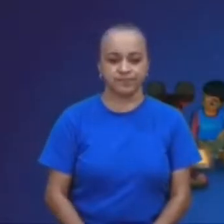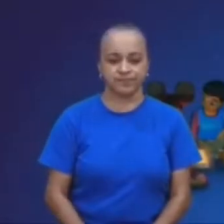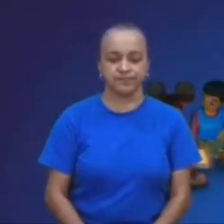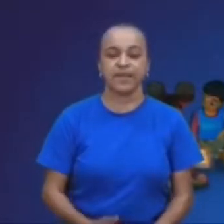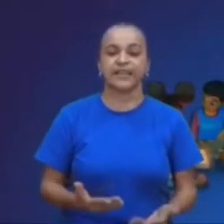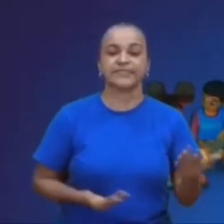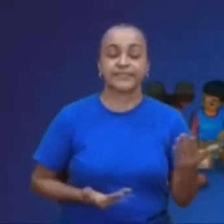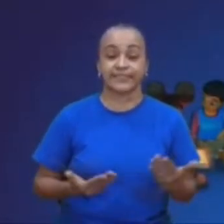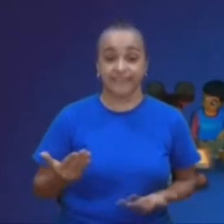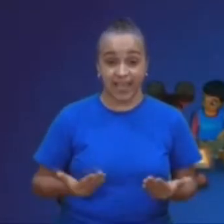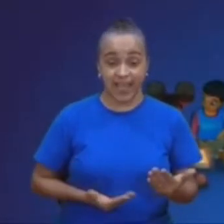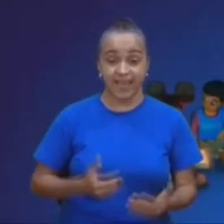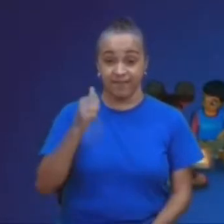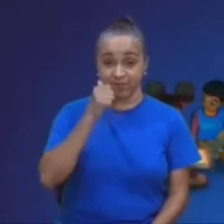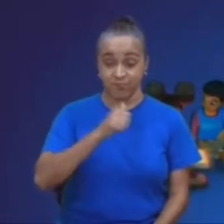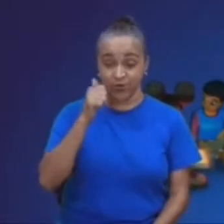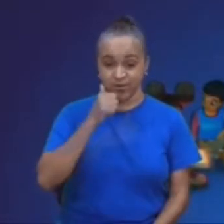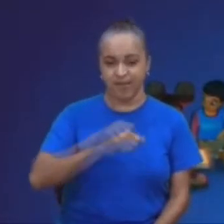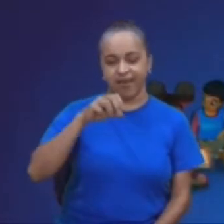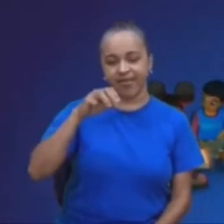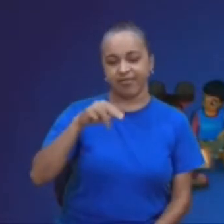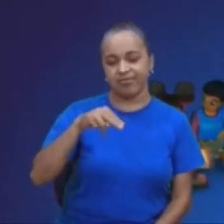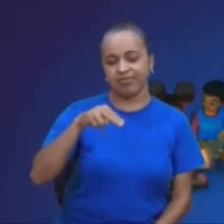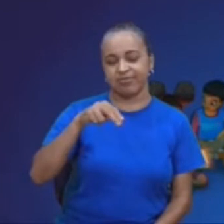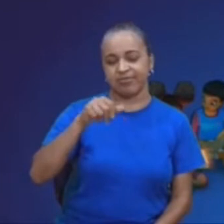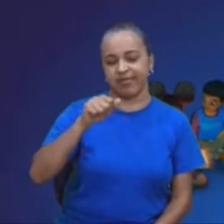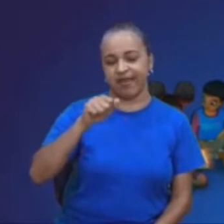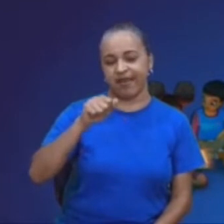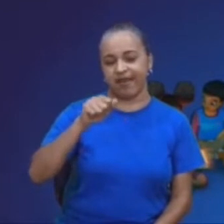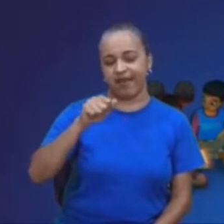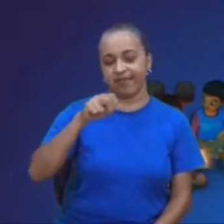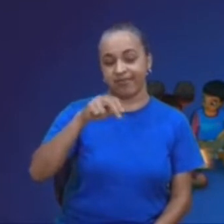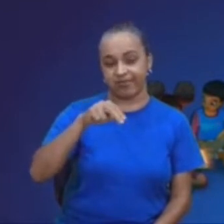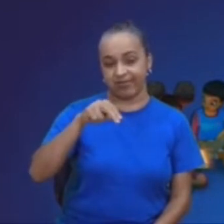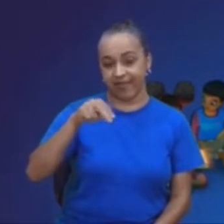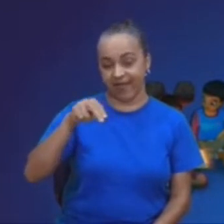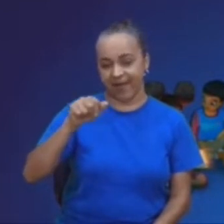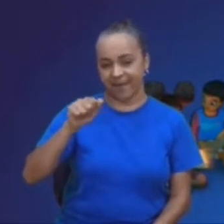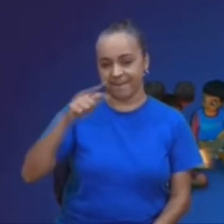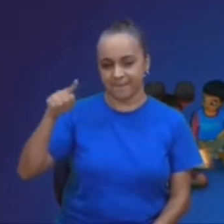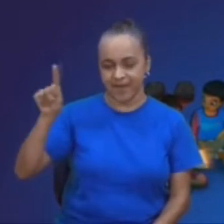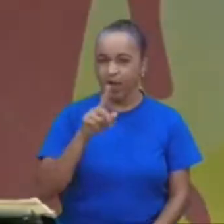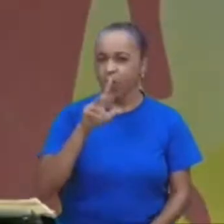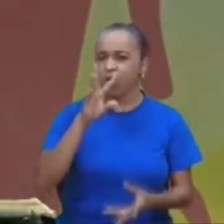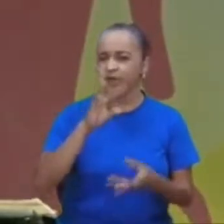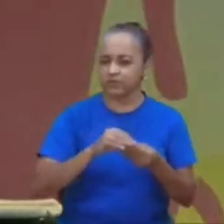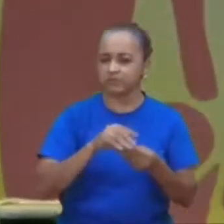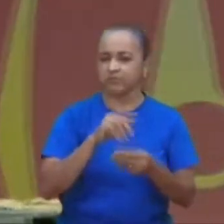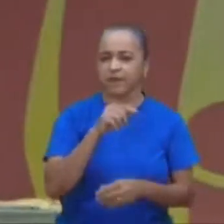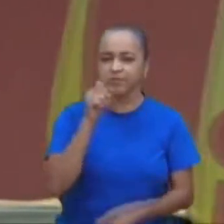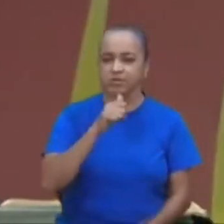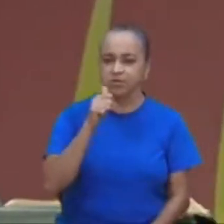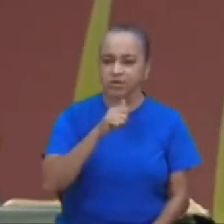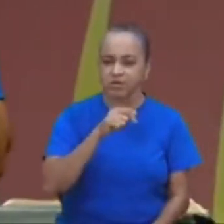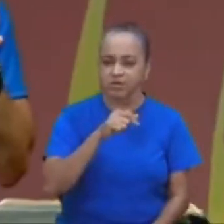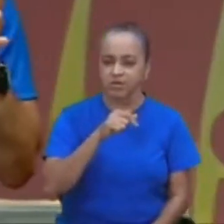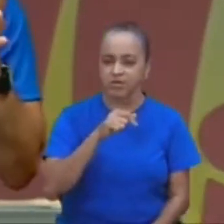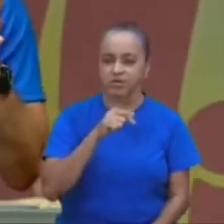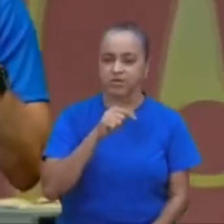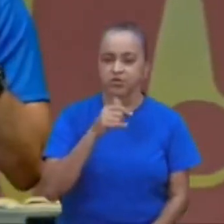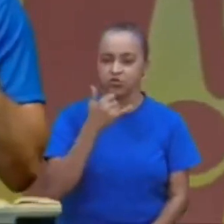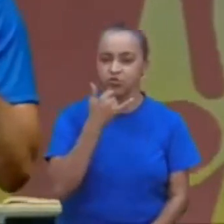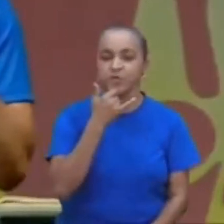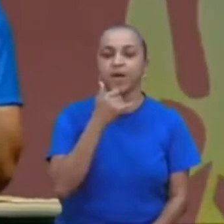garota evangelista, a serva de Naaman, a garota evangelista, Naaman, era um chefe,